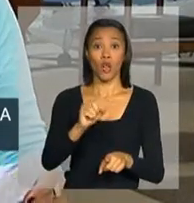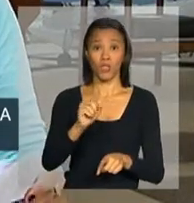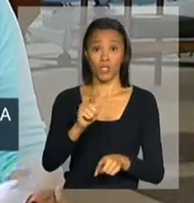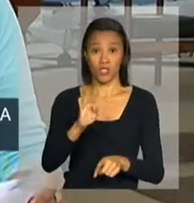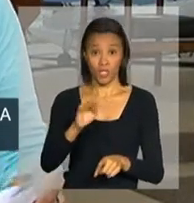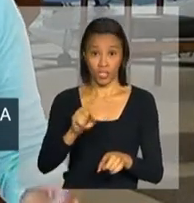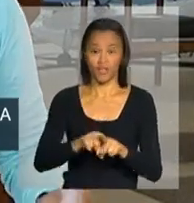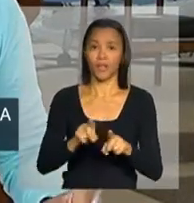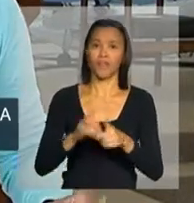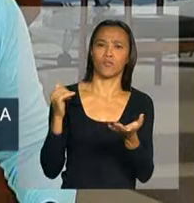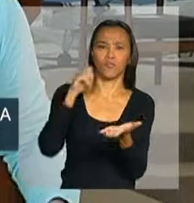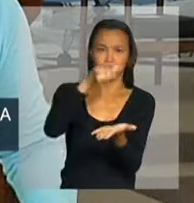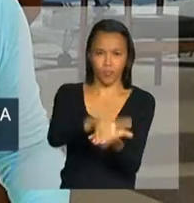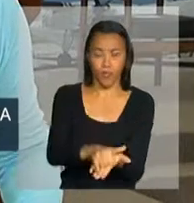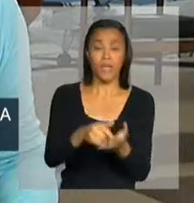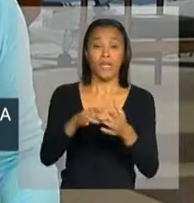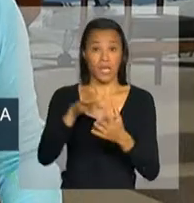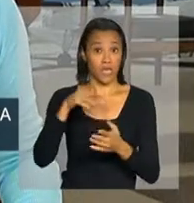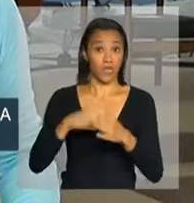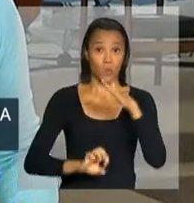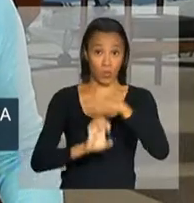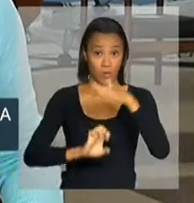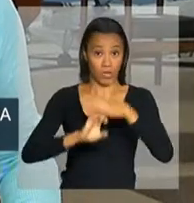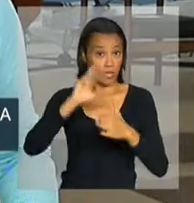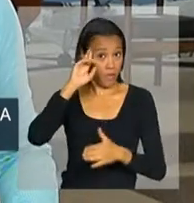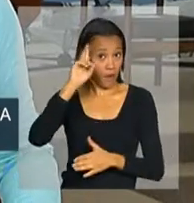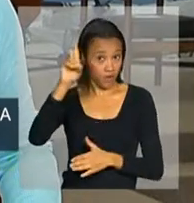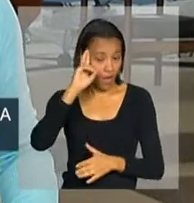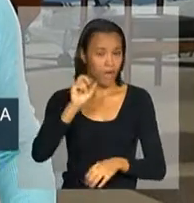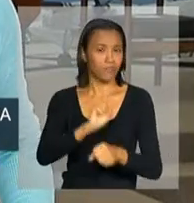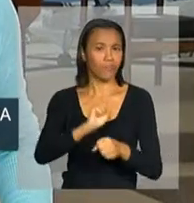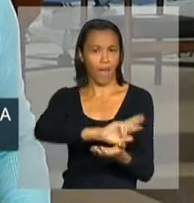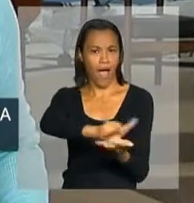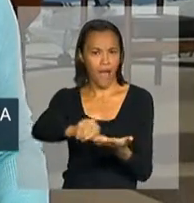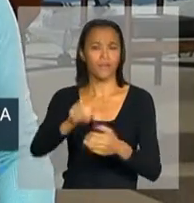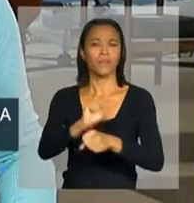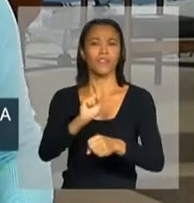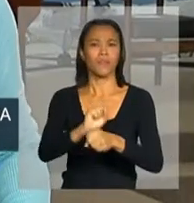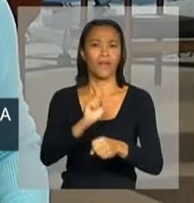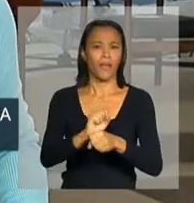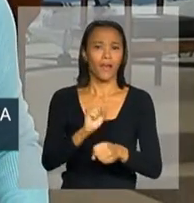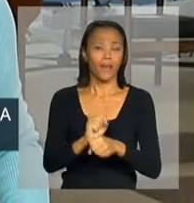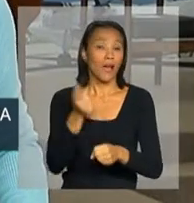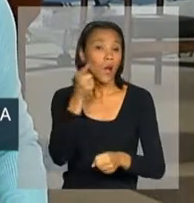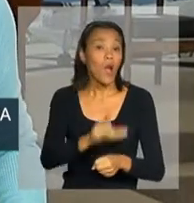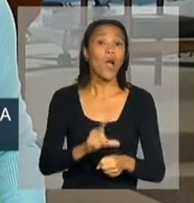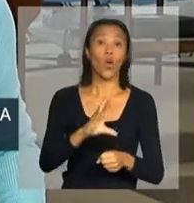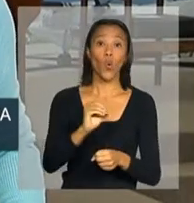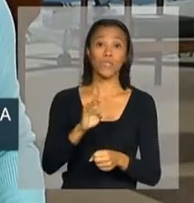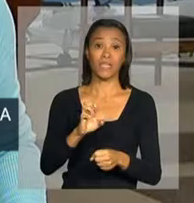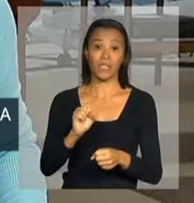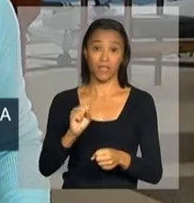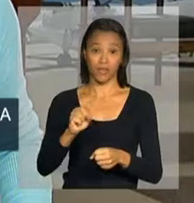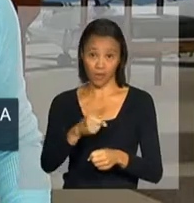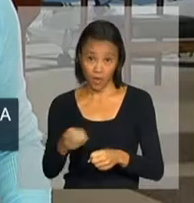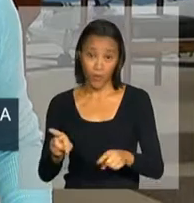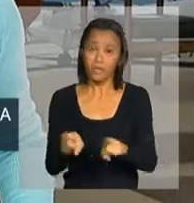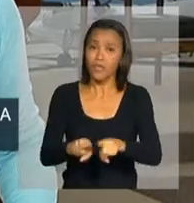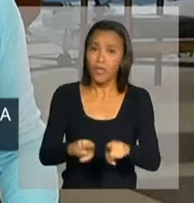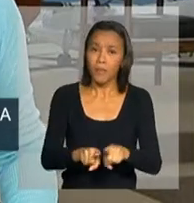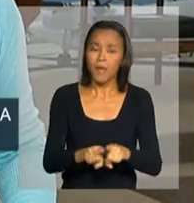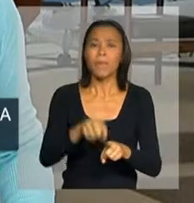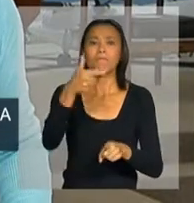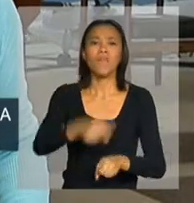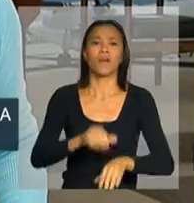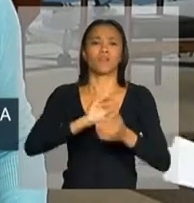aeroportos. E os empresários aguardam o anúncio de novas concessões de aeroportos, a iniciativa privada e também